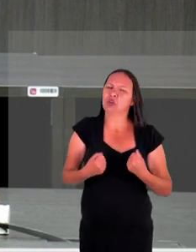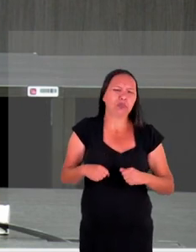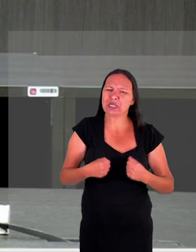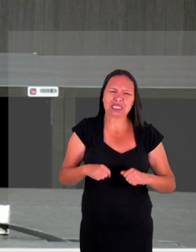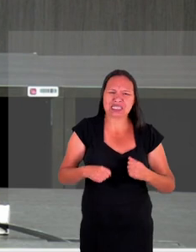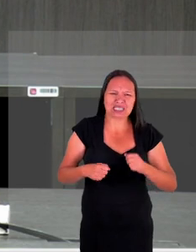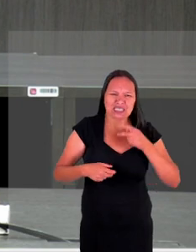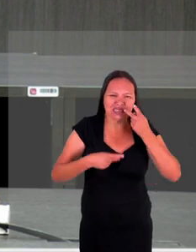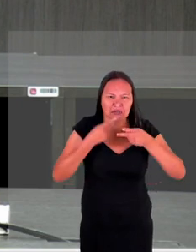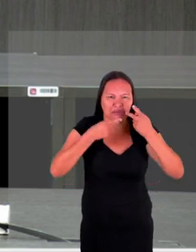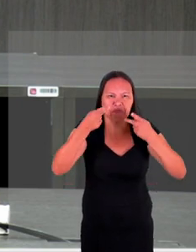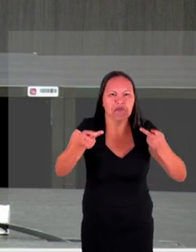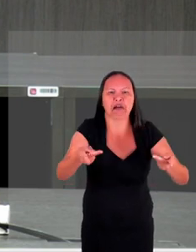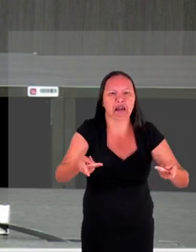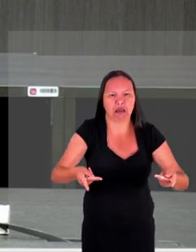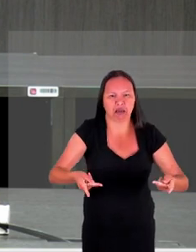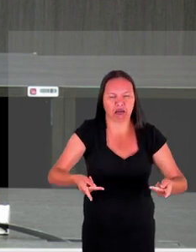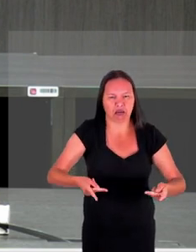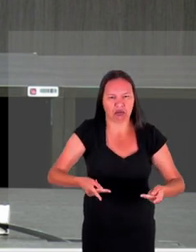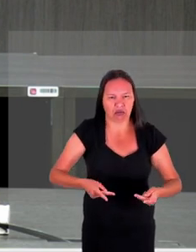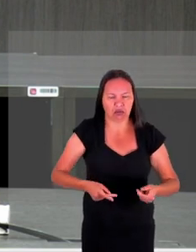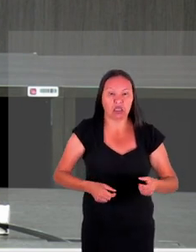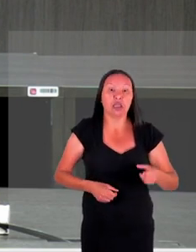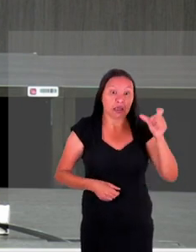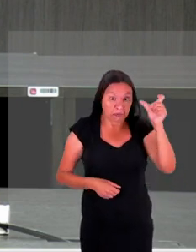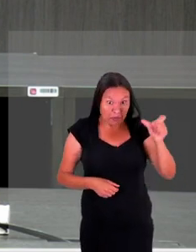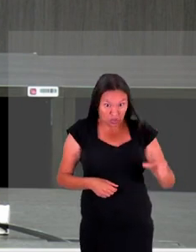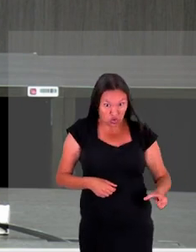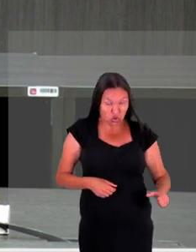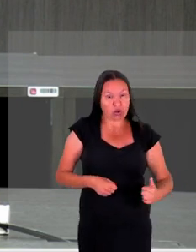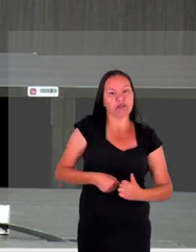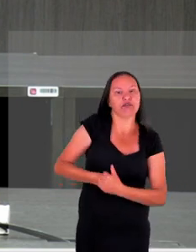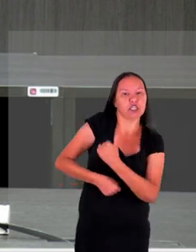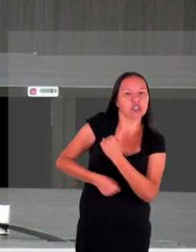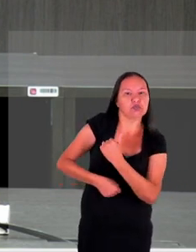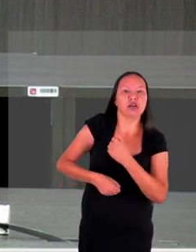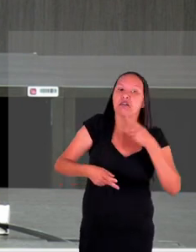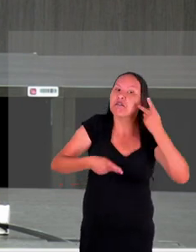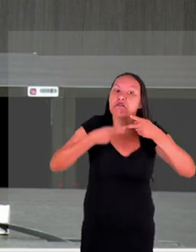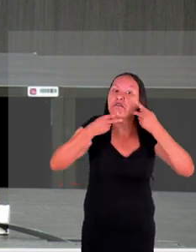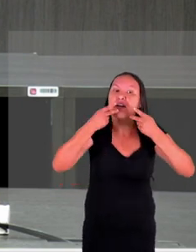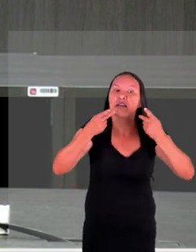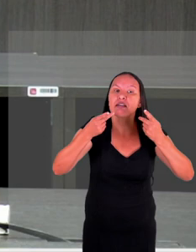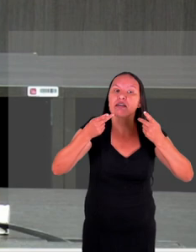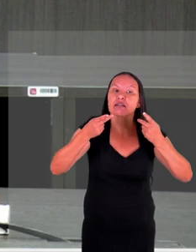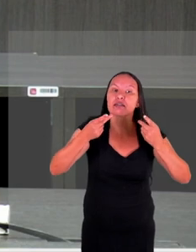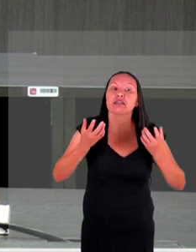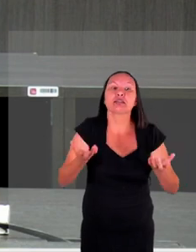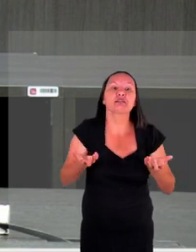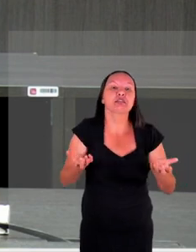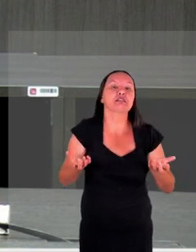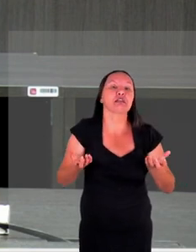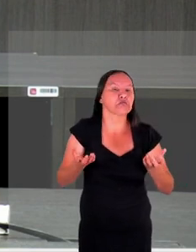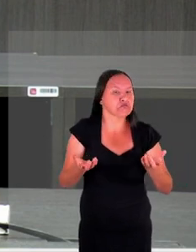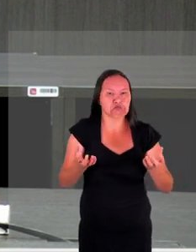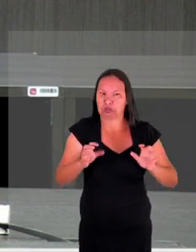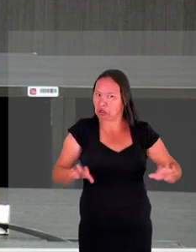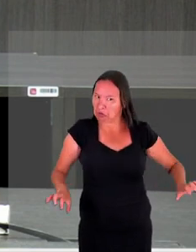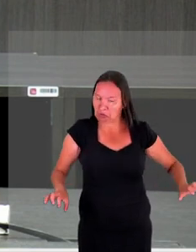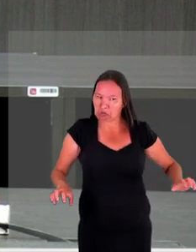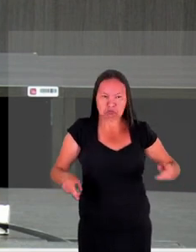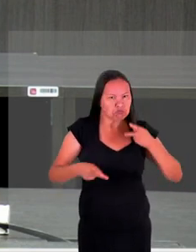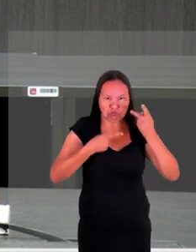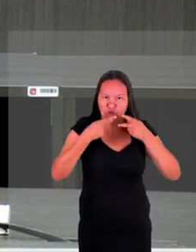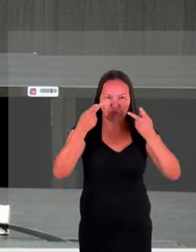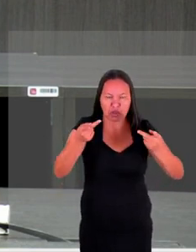a necessidade a vítima vai falar se ela quiser se ela quiser se manifestar então isso também faz parte dessa postura de